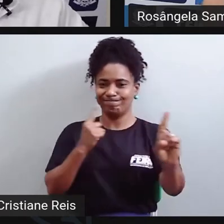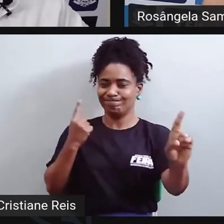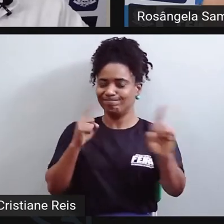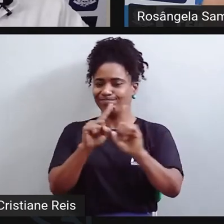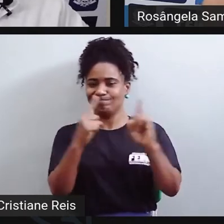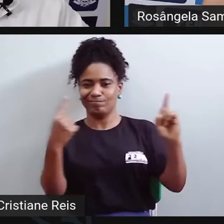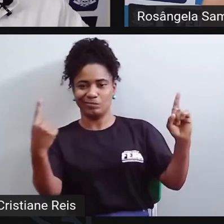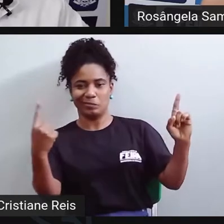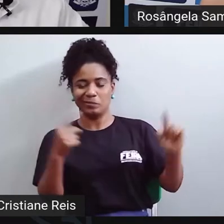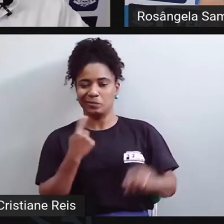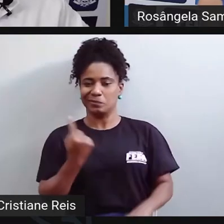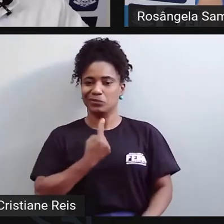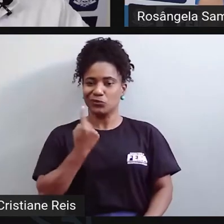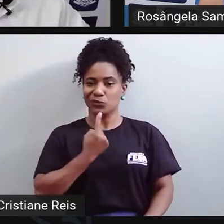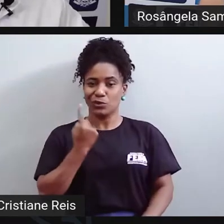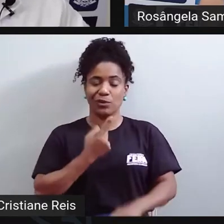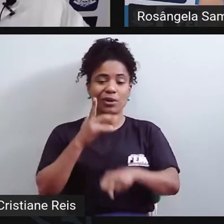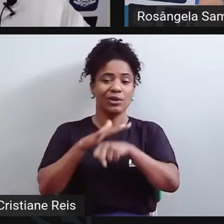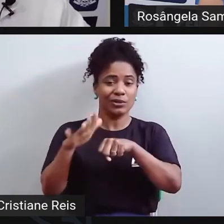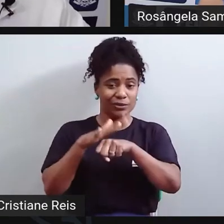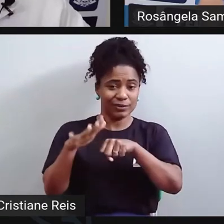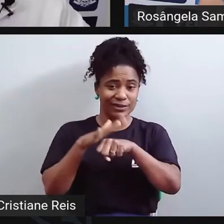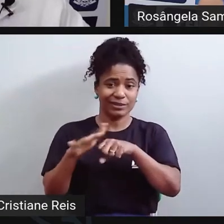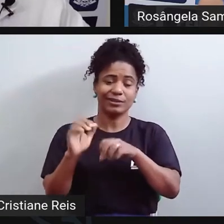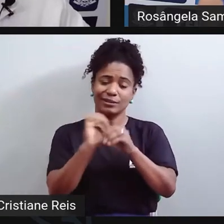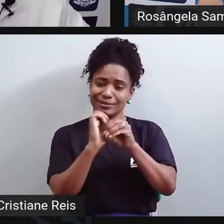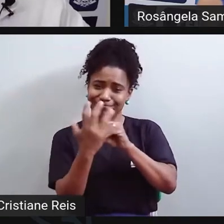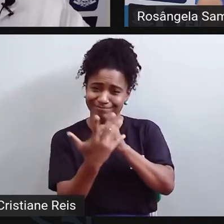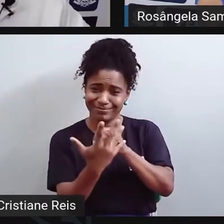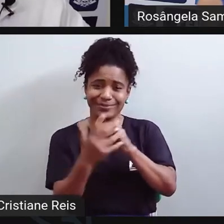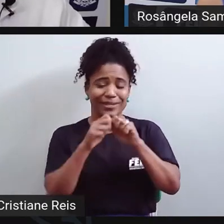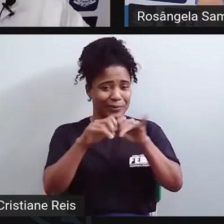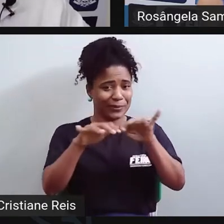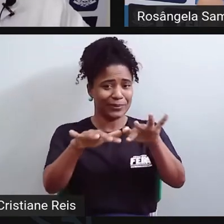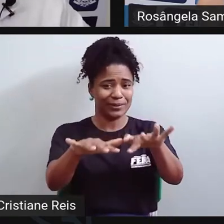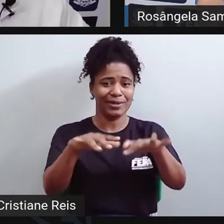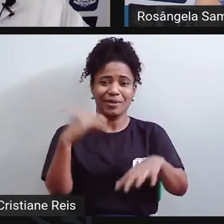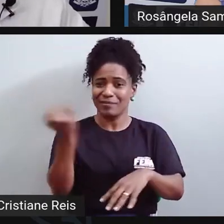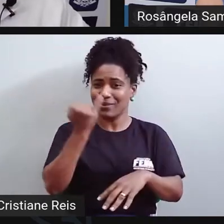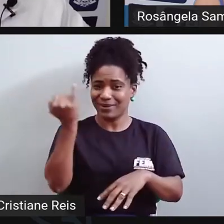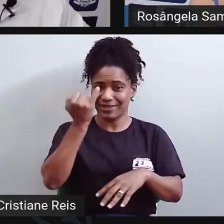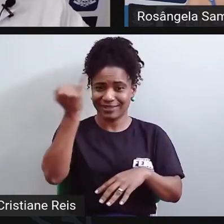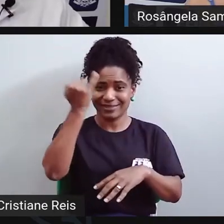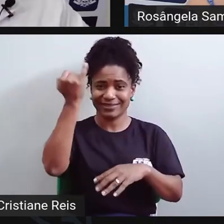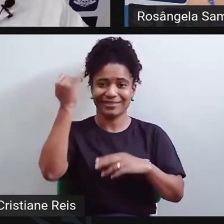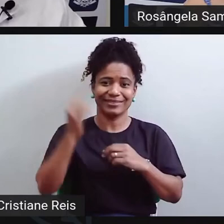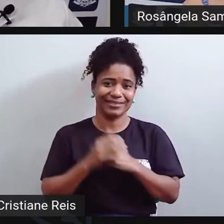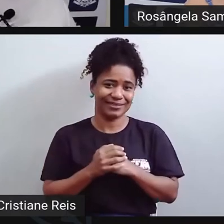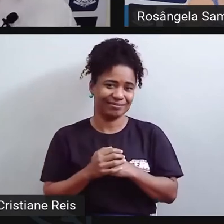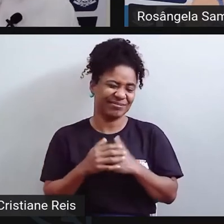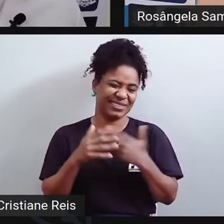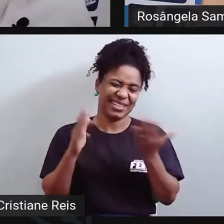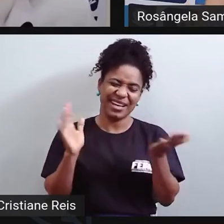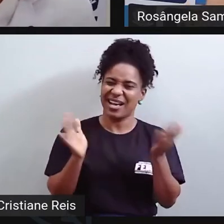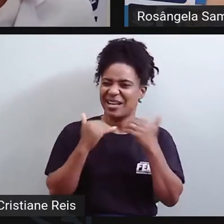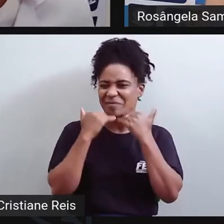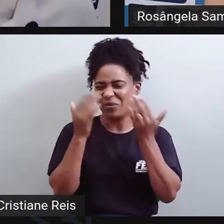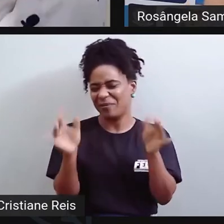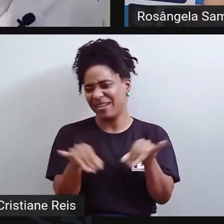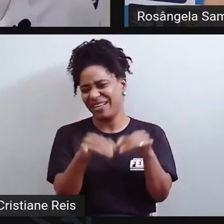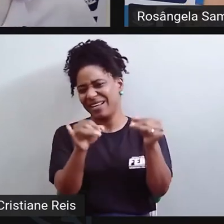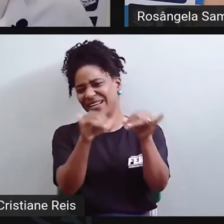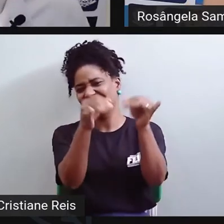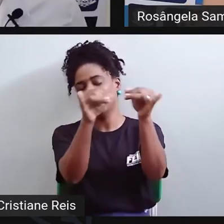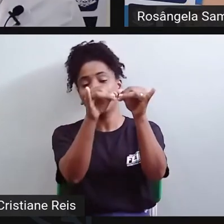precisamos do outro e essa pandemia nos mostrou muito isso, né? Às vezes a gente diz não, né, besteira e tal,